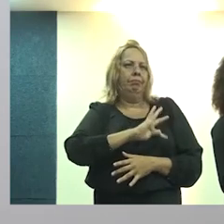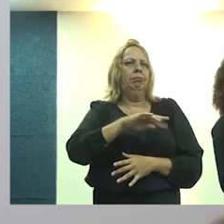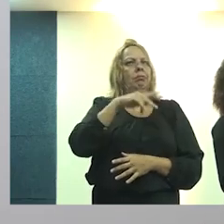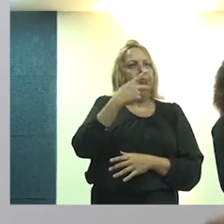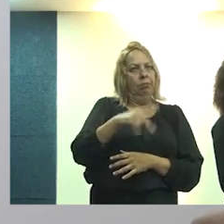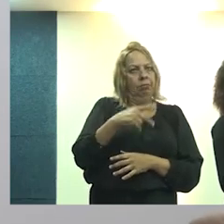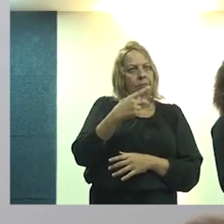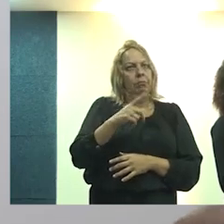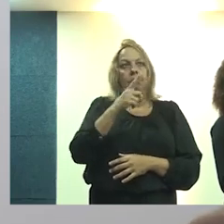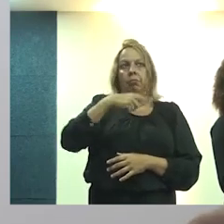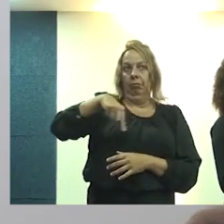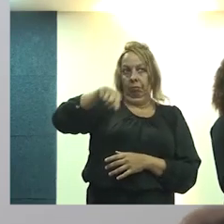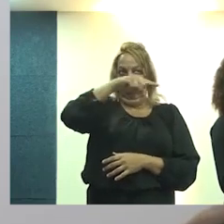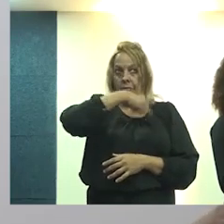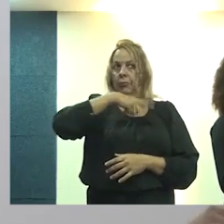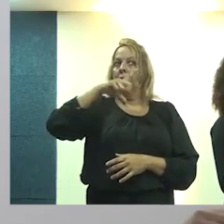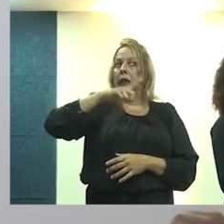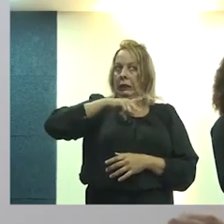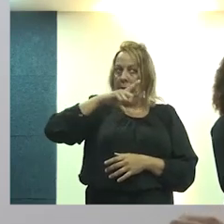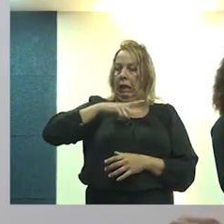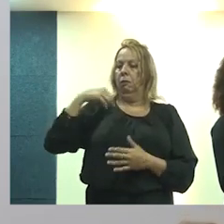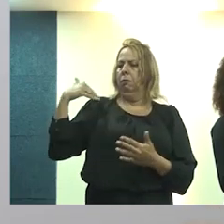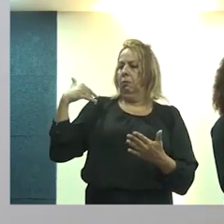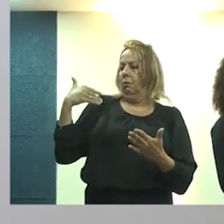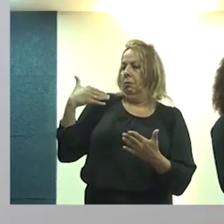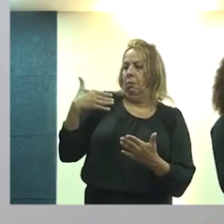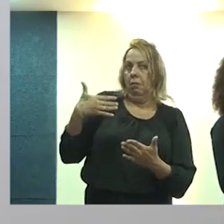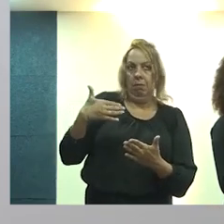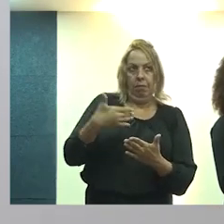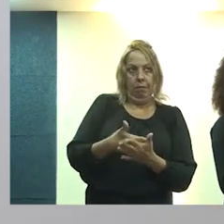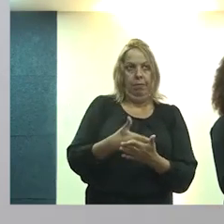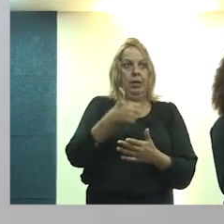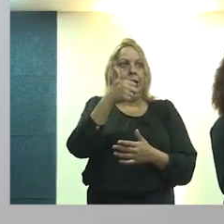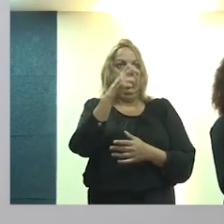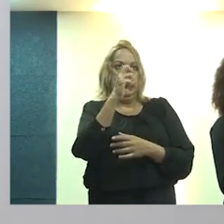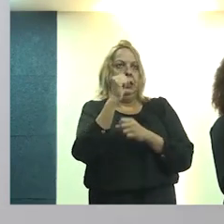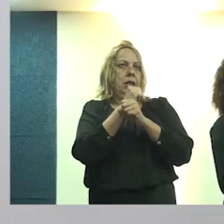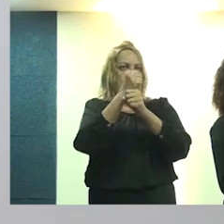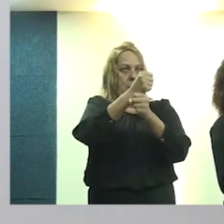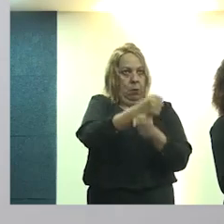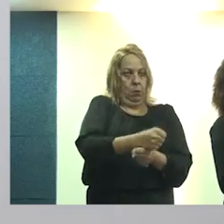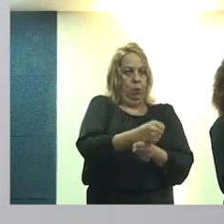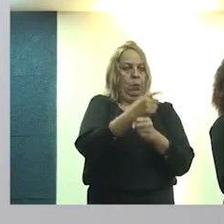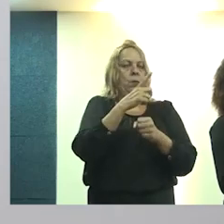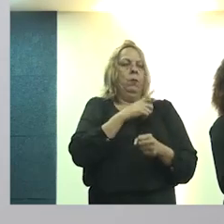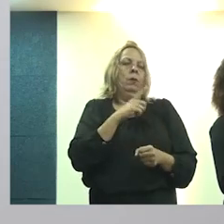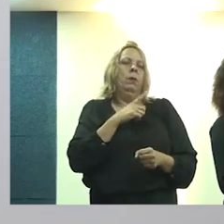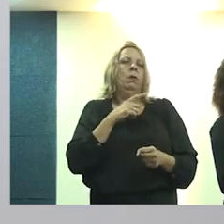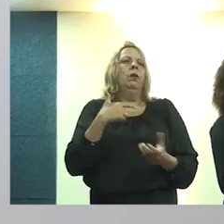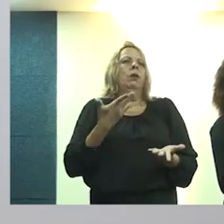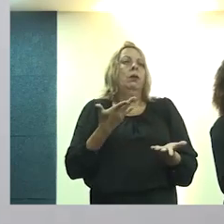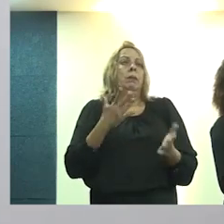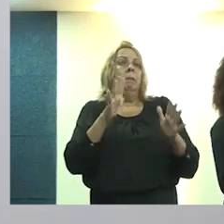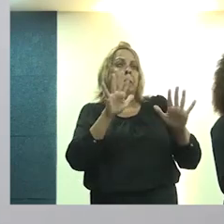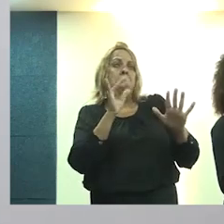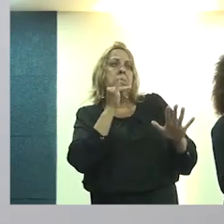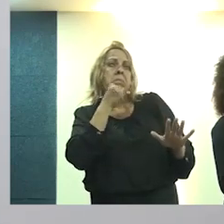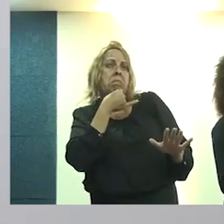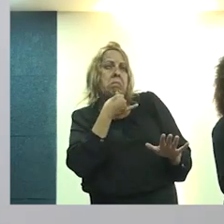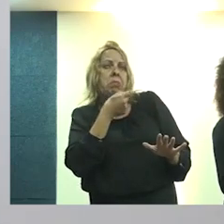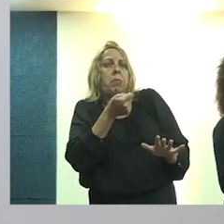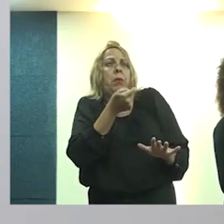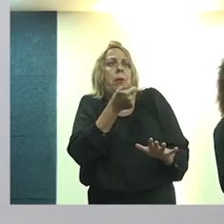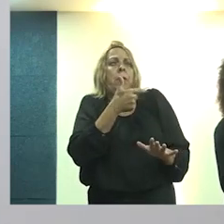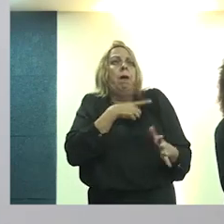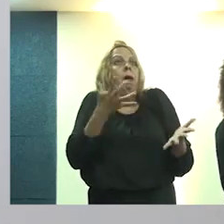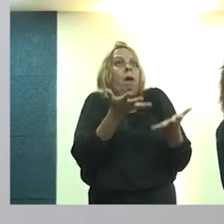acho que nós temos um legado construído nesses 15 anos, um legado, infelizmente, muito